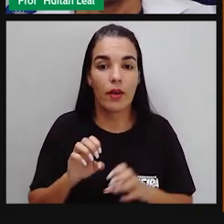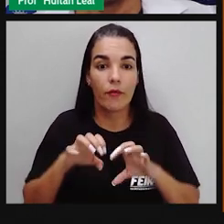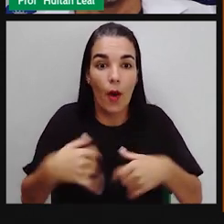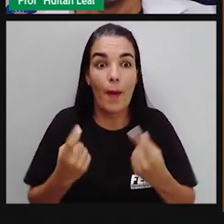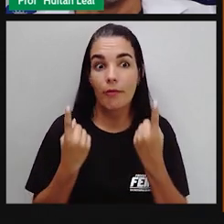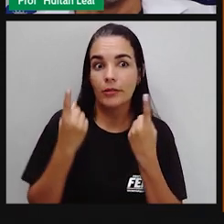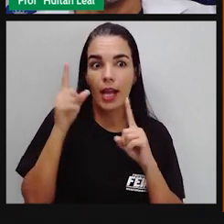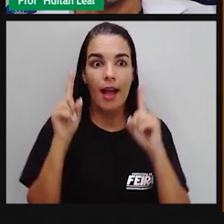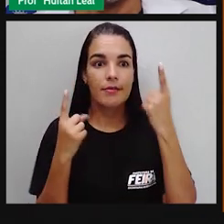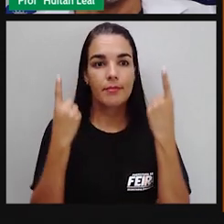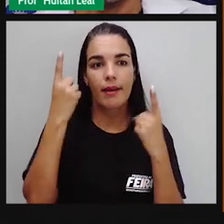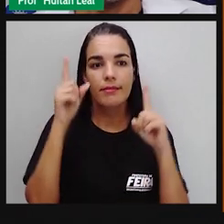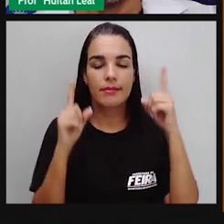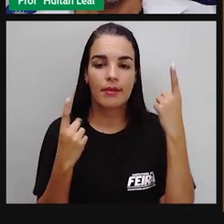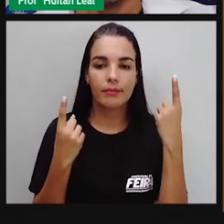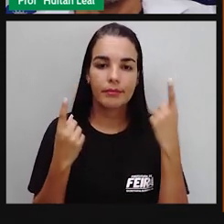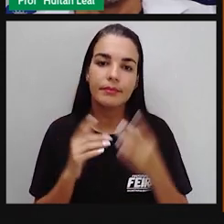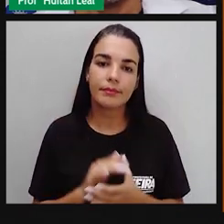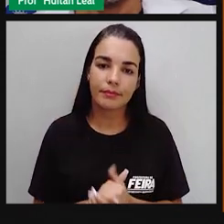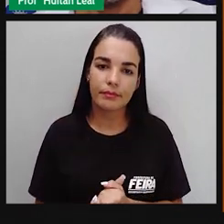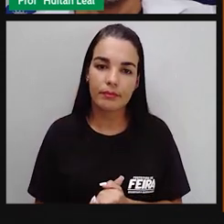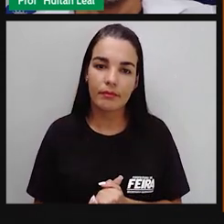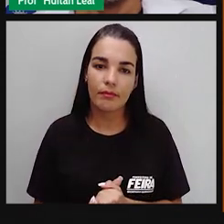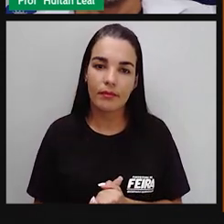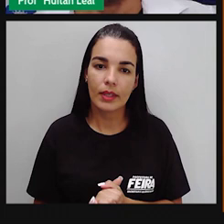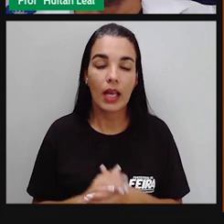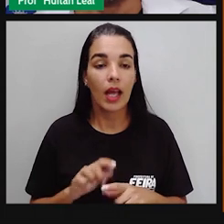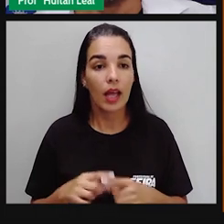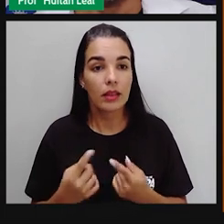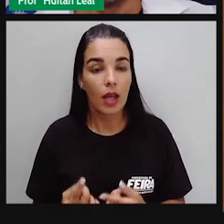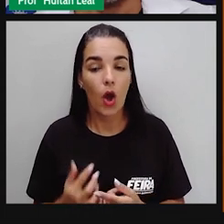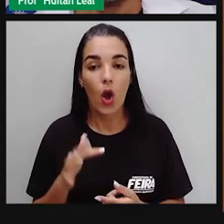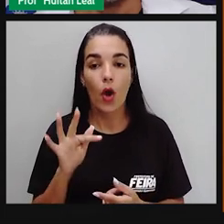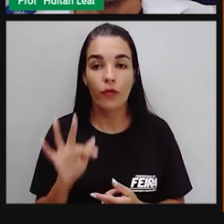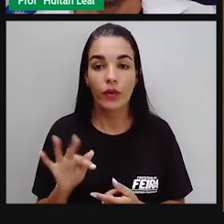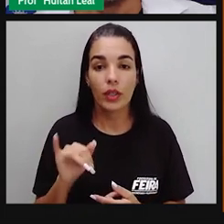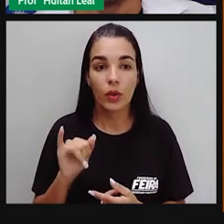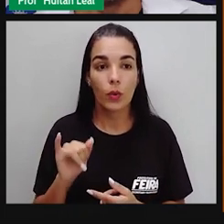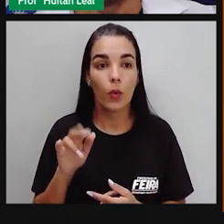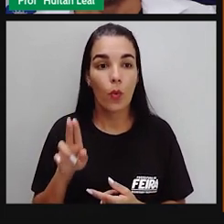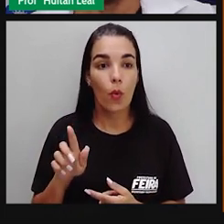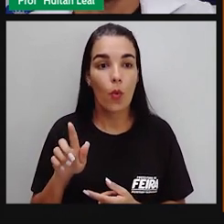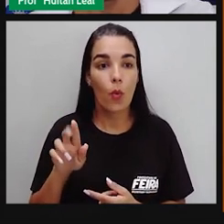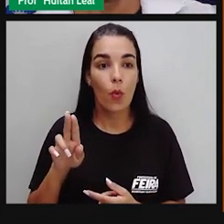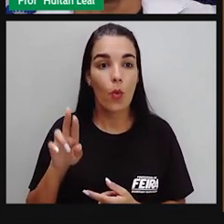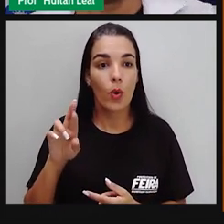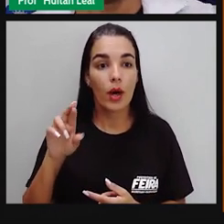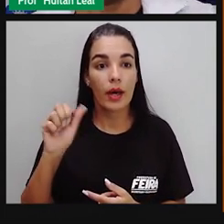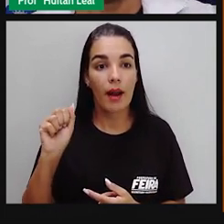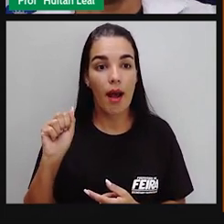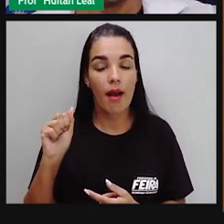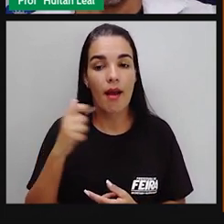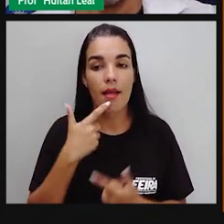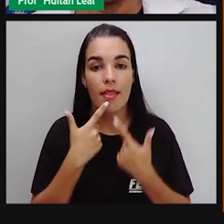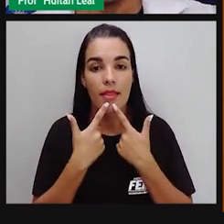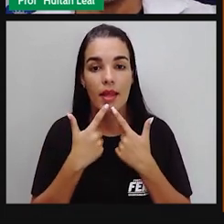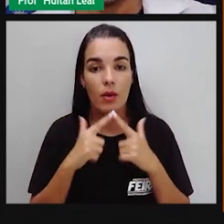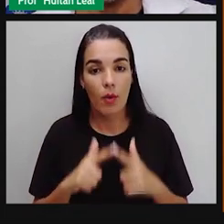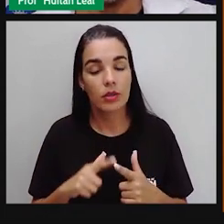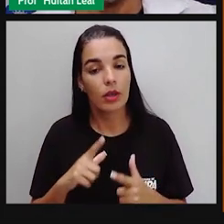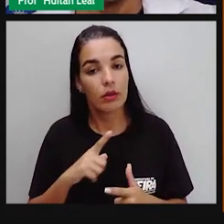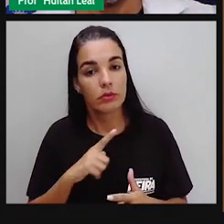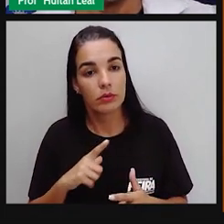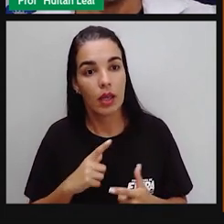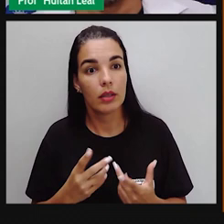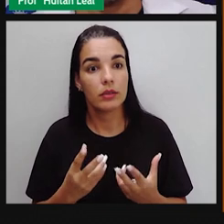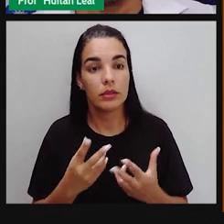expressão. Então, as figuras de linguagem, ela tenta trazer uma estética diferenciada ao que a